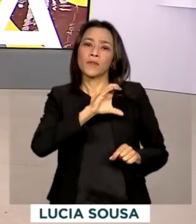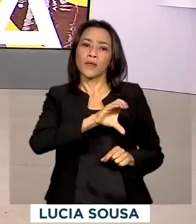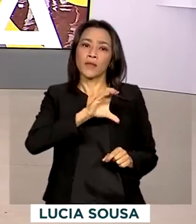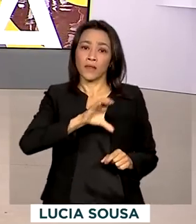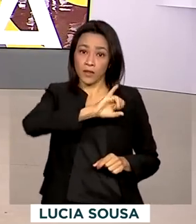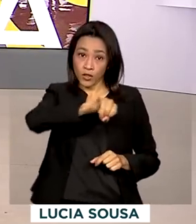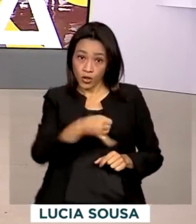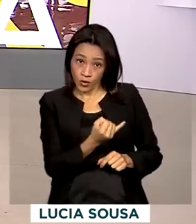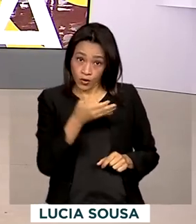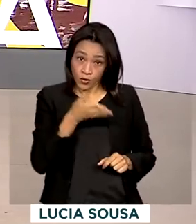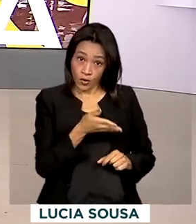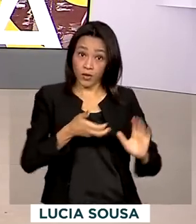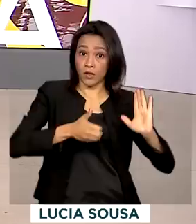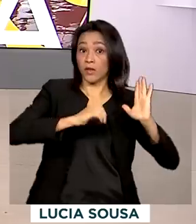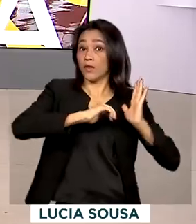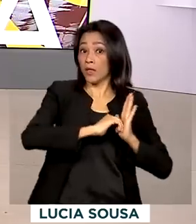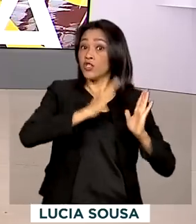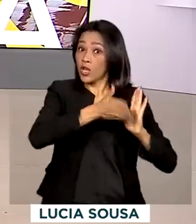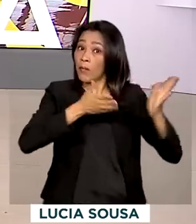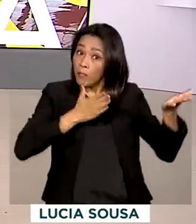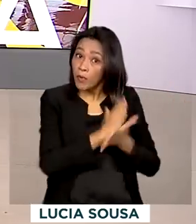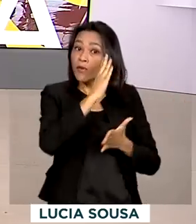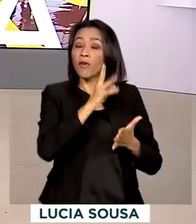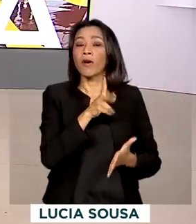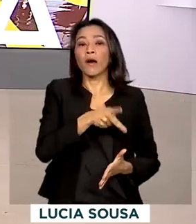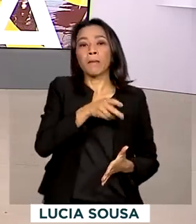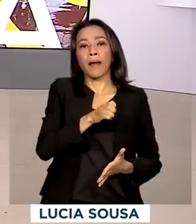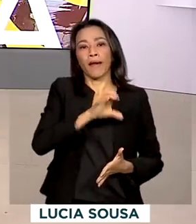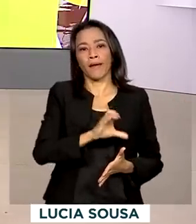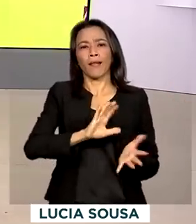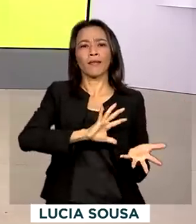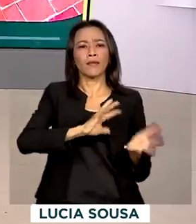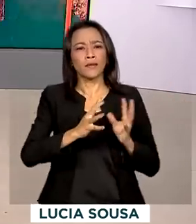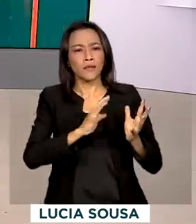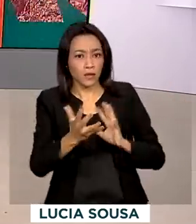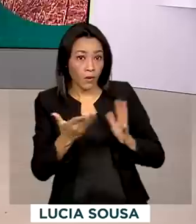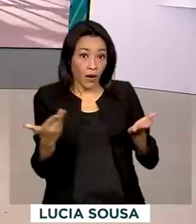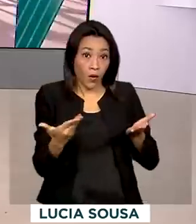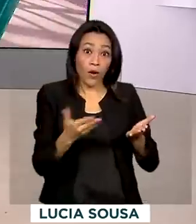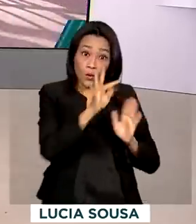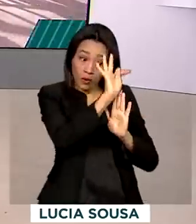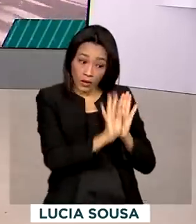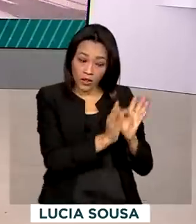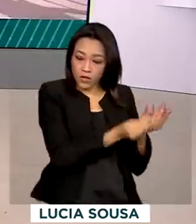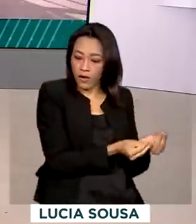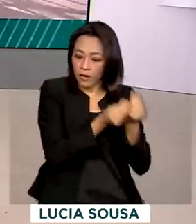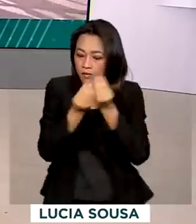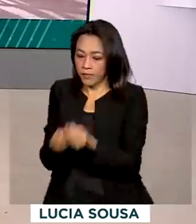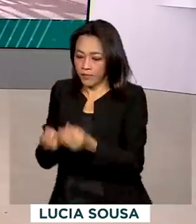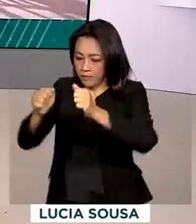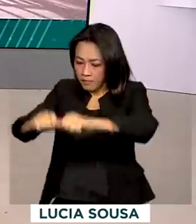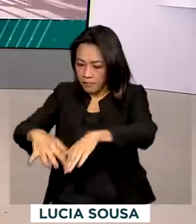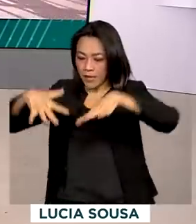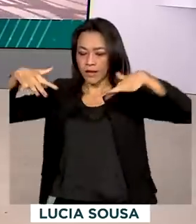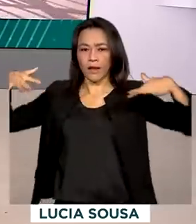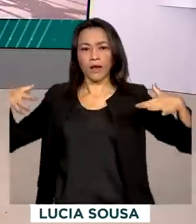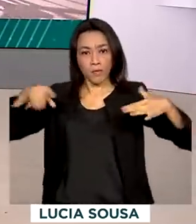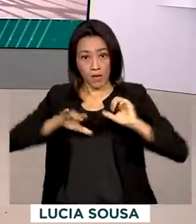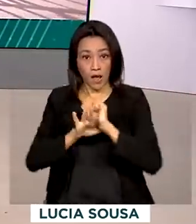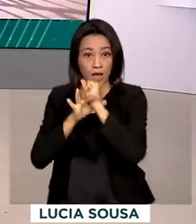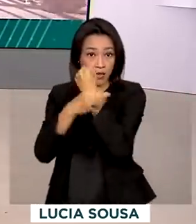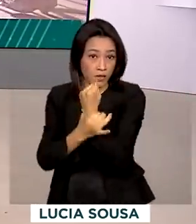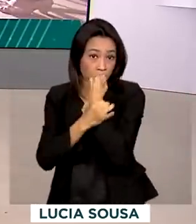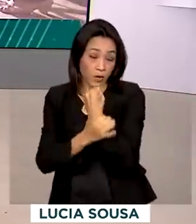Senado aprovou a PEC da transição. O texto, que segue agora para o plenário do Senado, vai garantir o pagamento de R